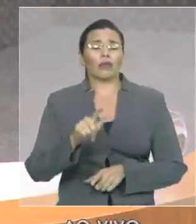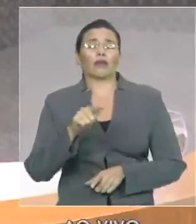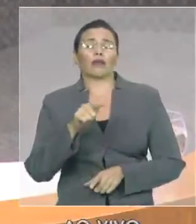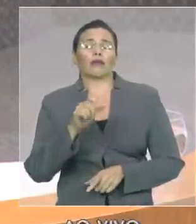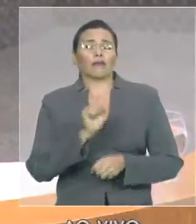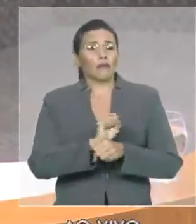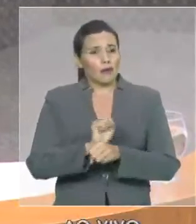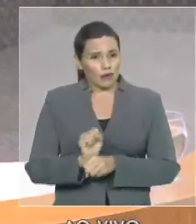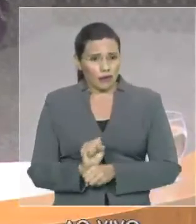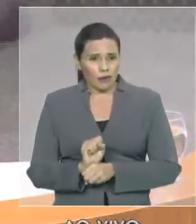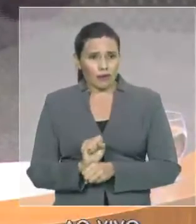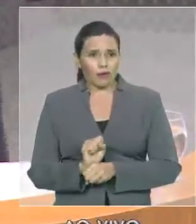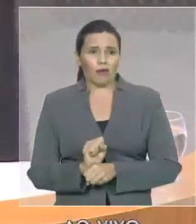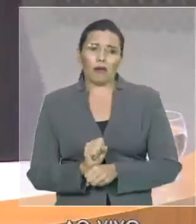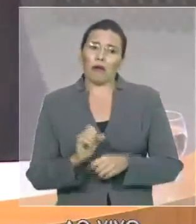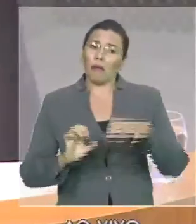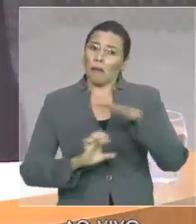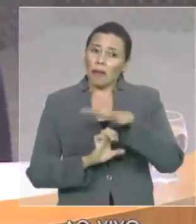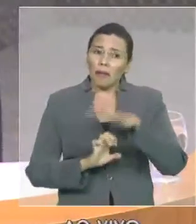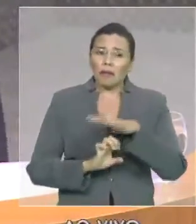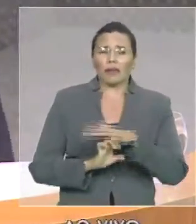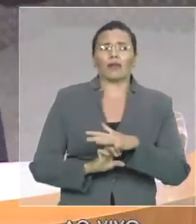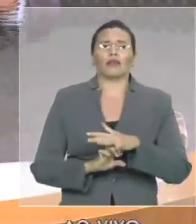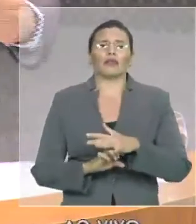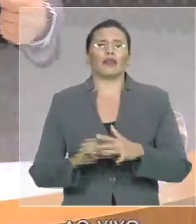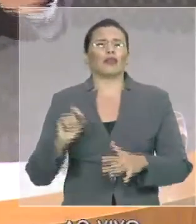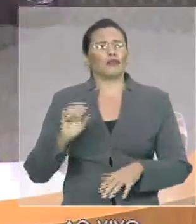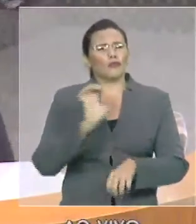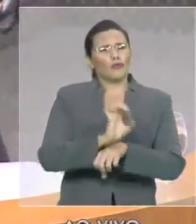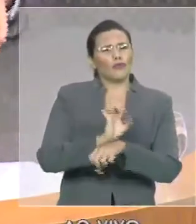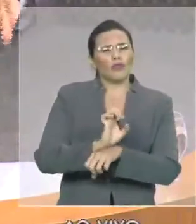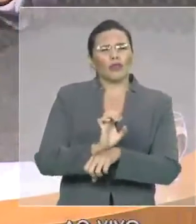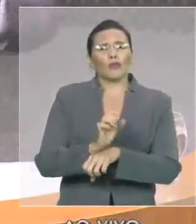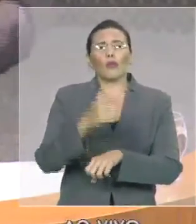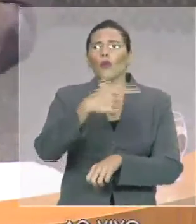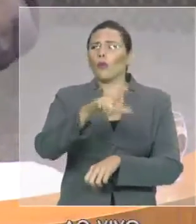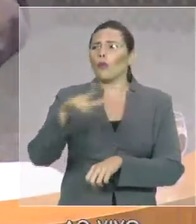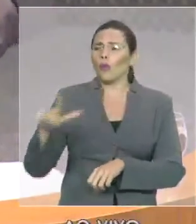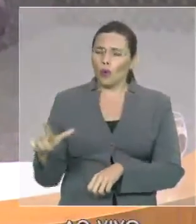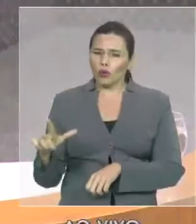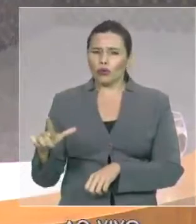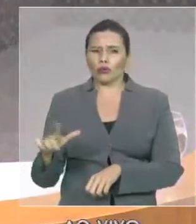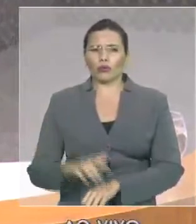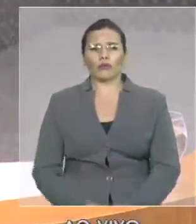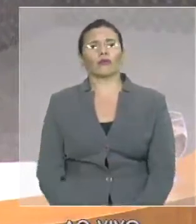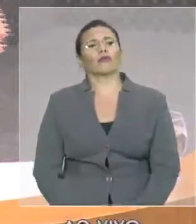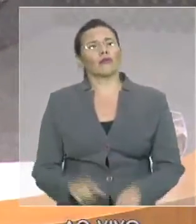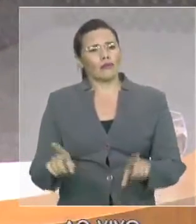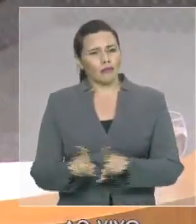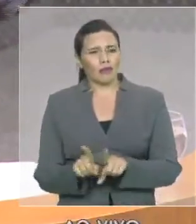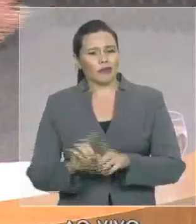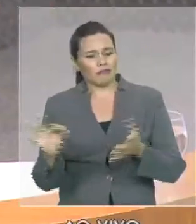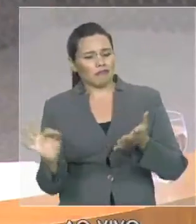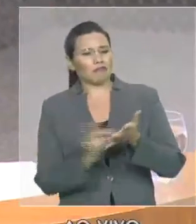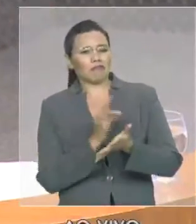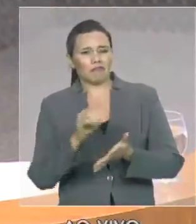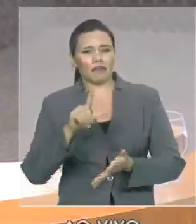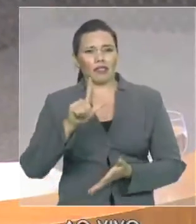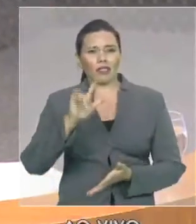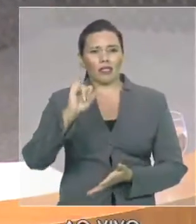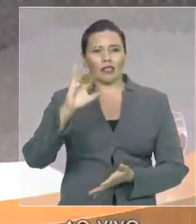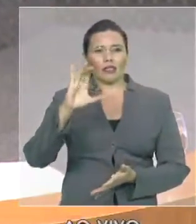que nós temos empresas de vários estados ajudando o sistema de segurança pública hoje, a partir da